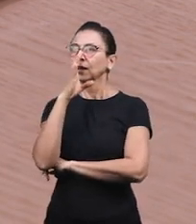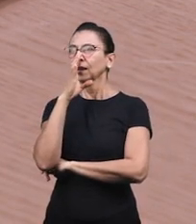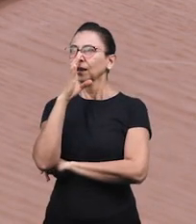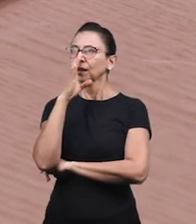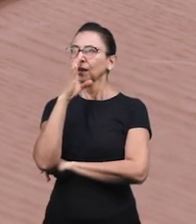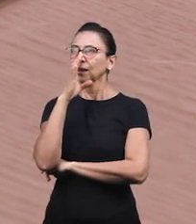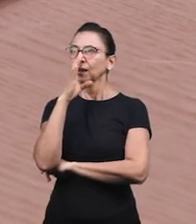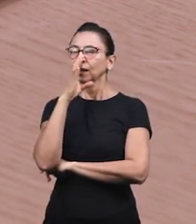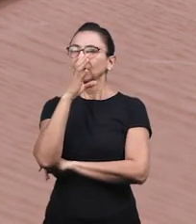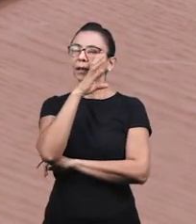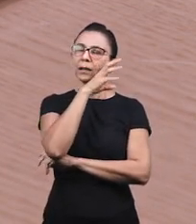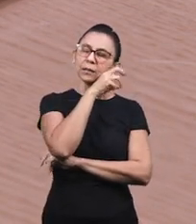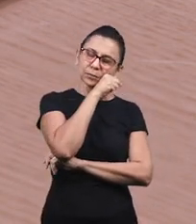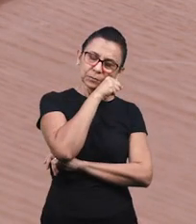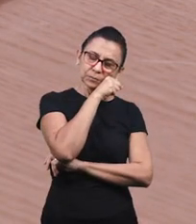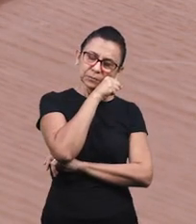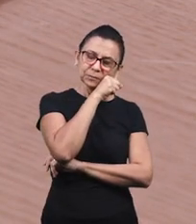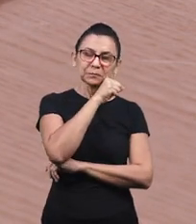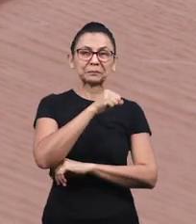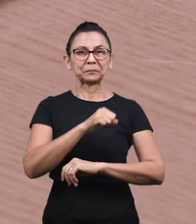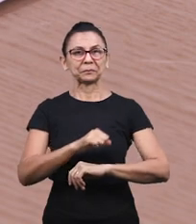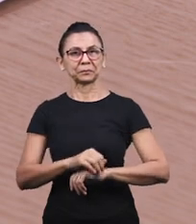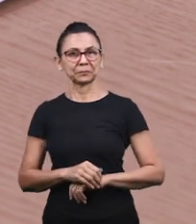e dormir.